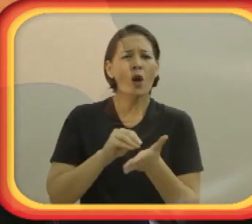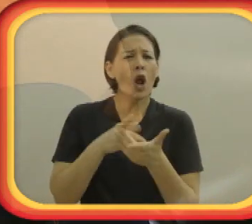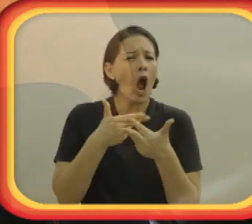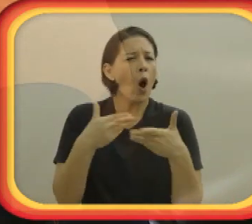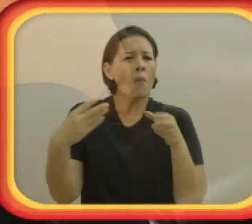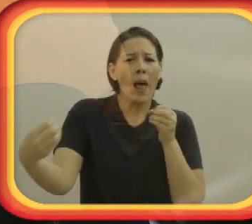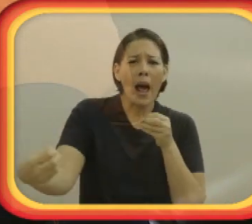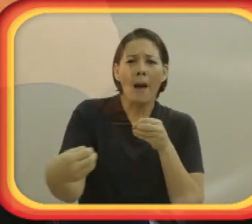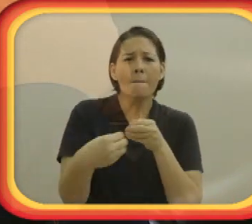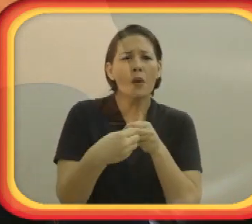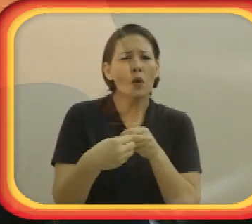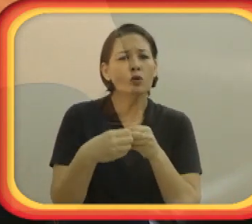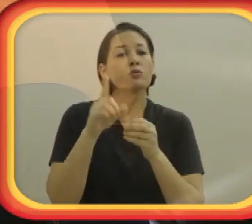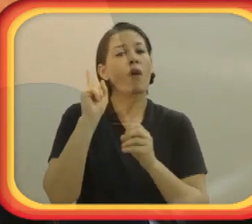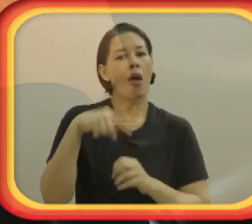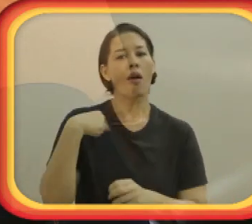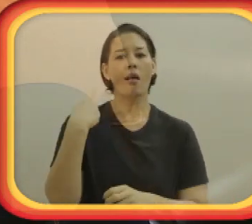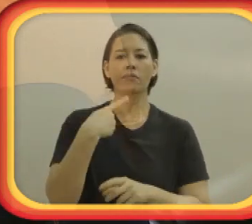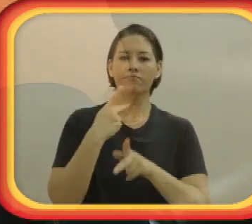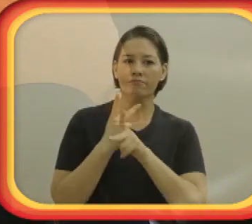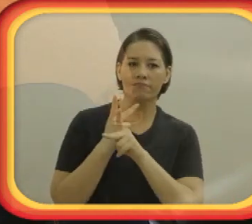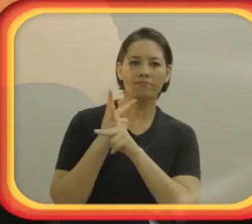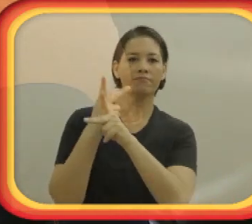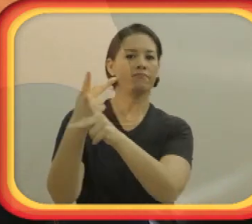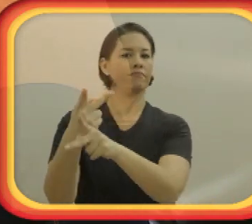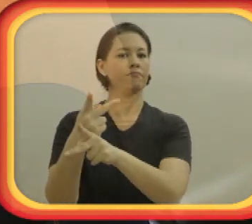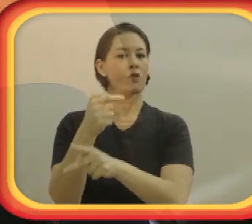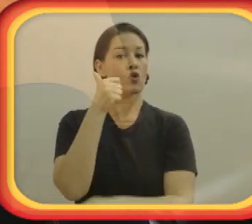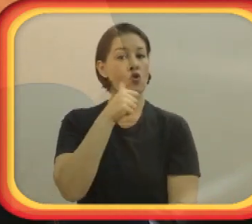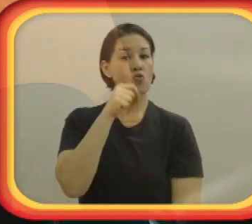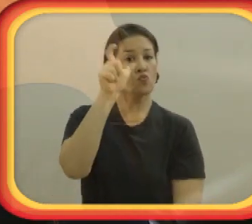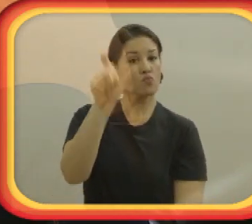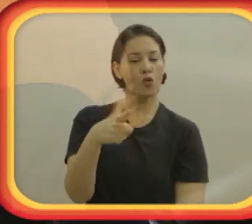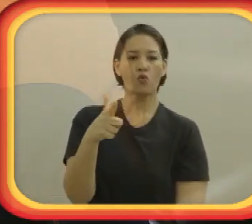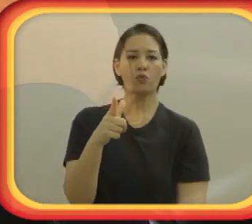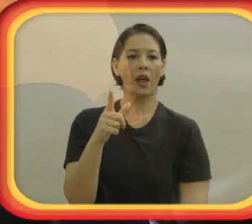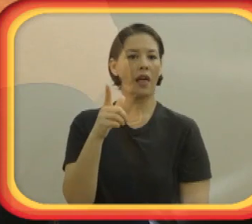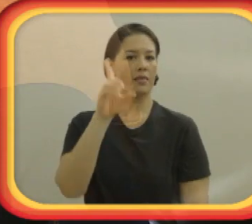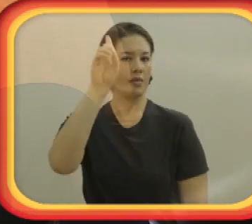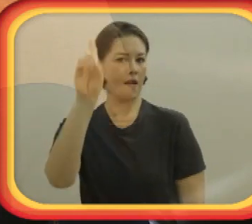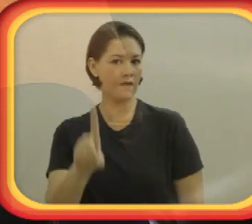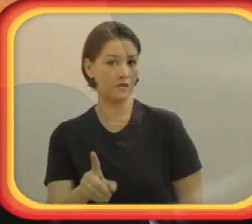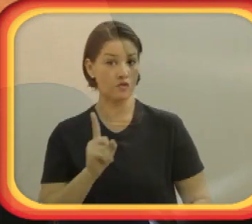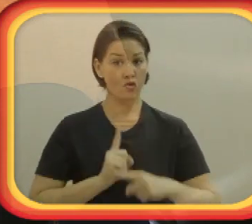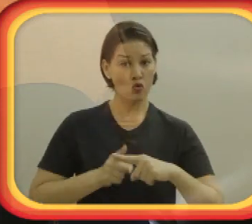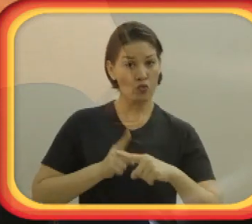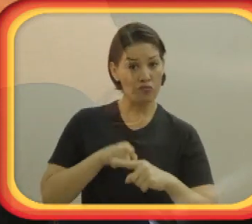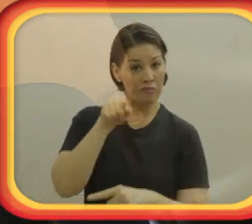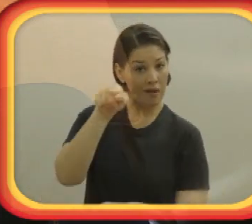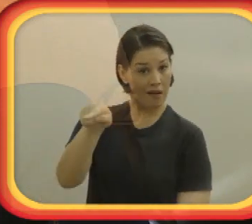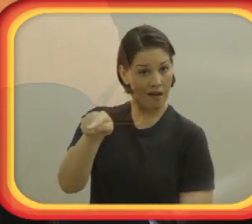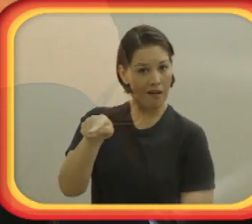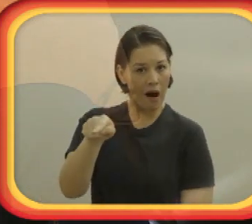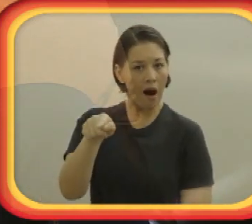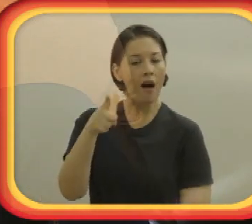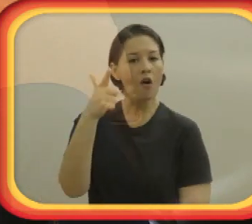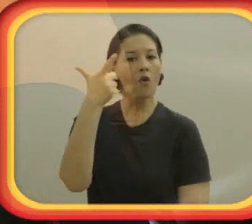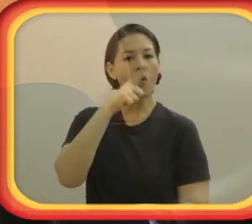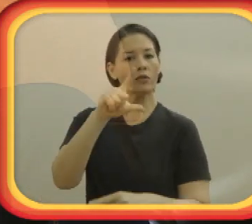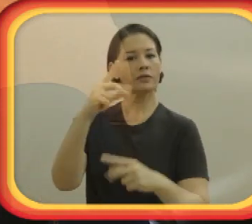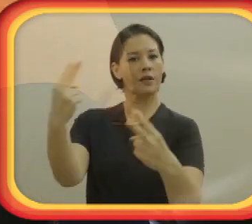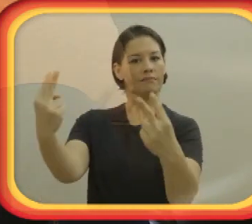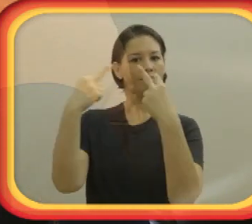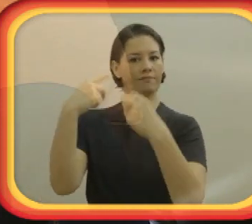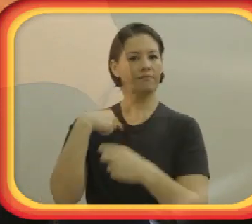diferenças é algo que nos engrandece, é algo que nos abre caminhos, horizontes, inclusive que nos empodera.